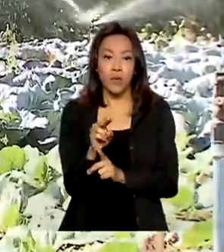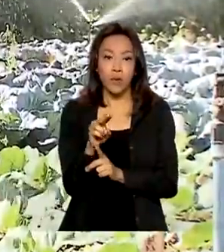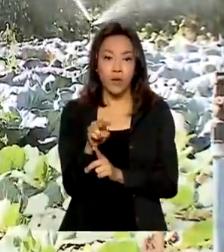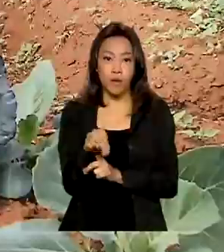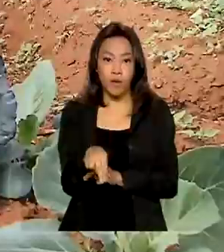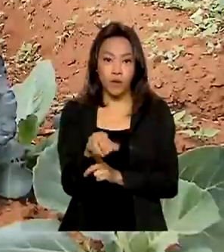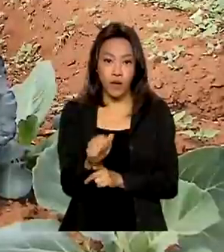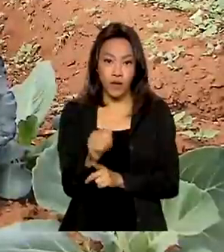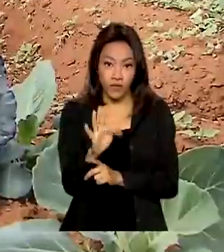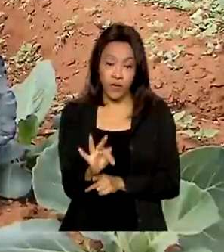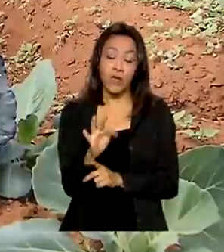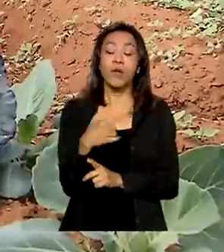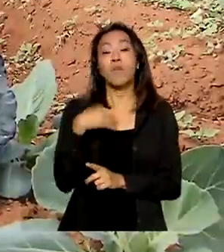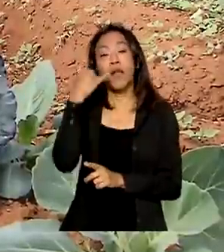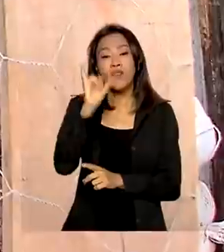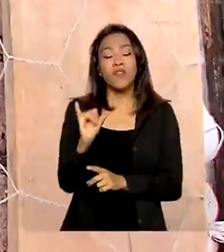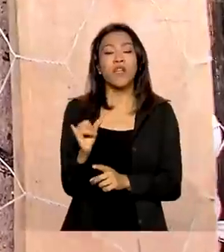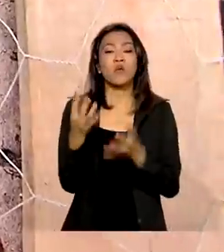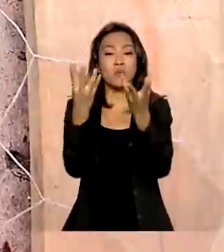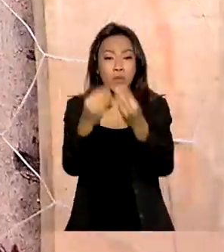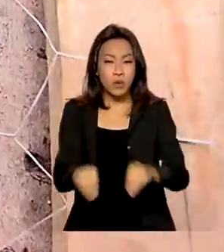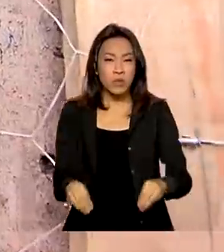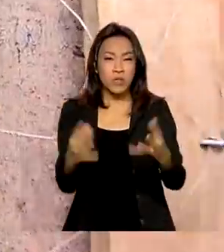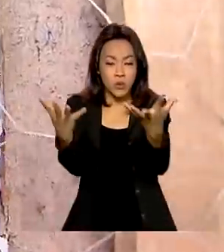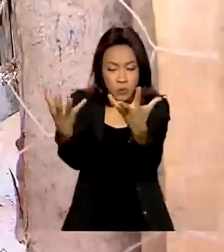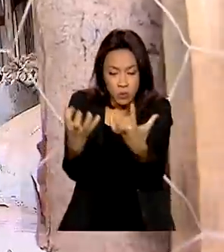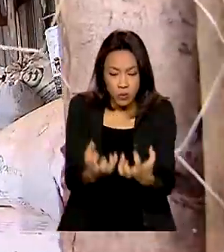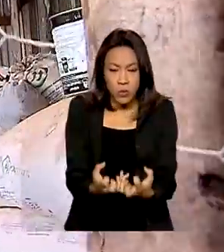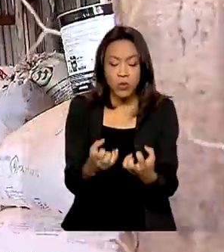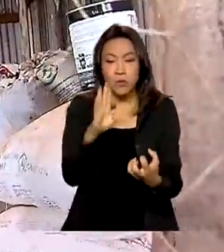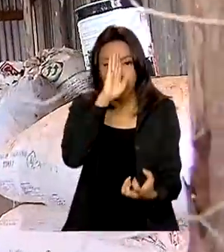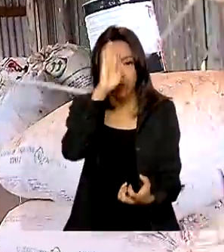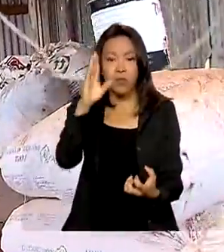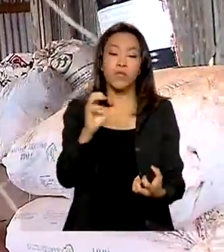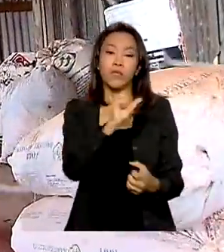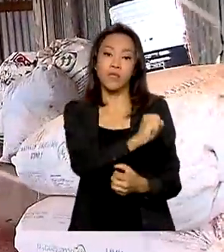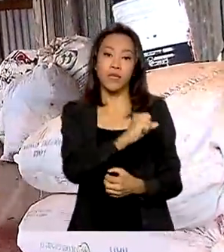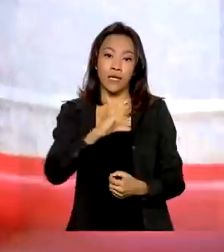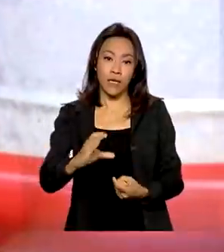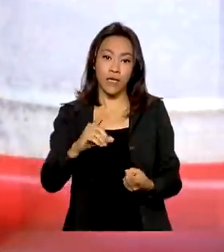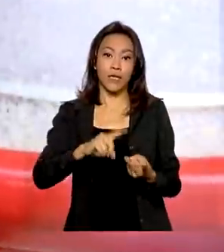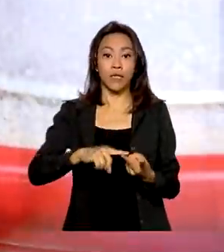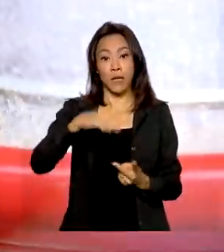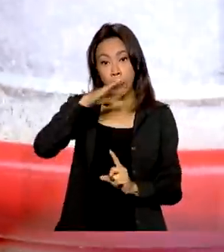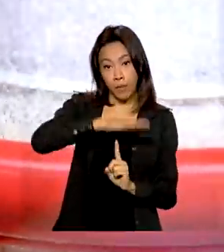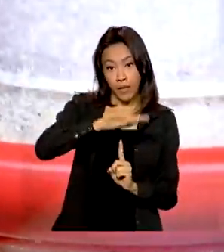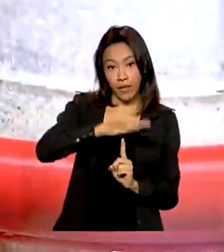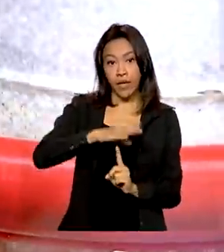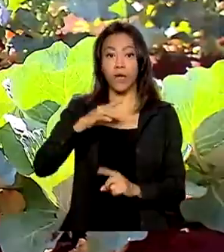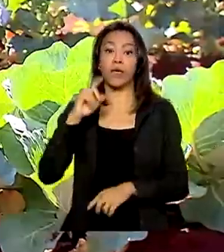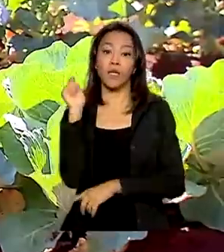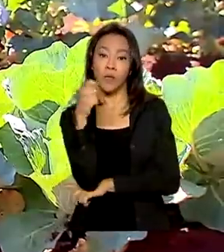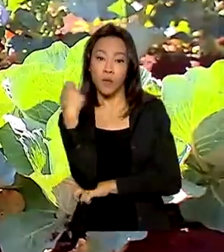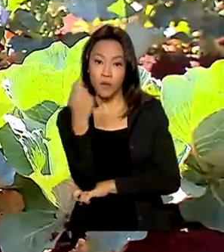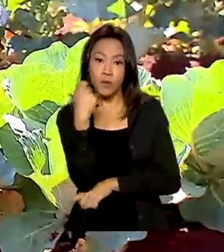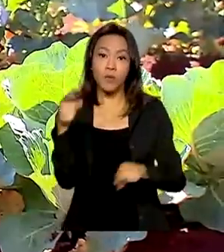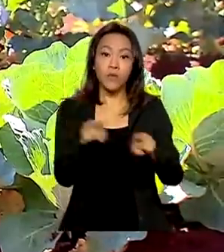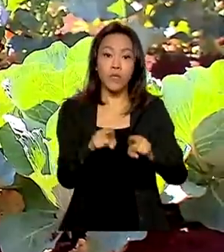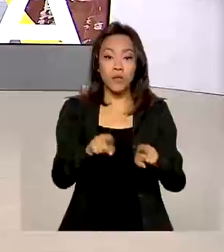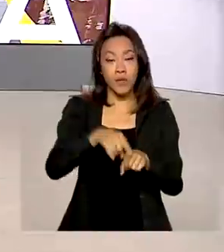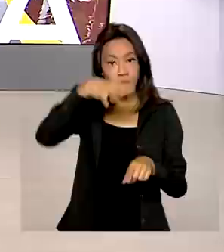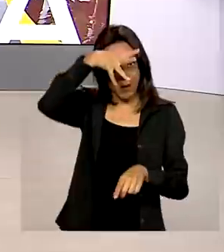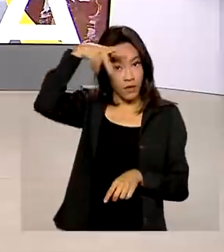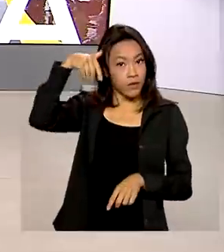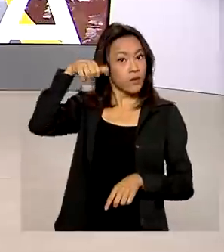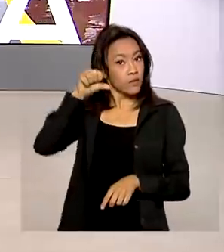causados pela estiagem, principalmente nos estados de Santa Catarina, Paraná e Rio Grande do Sul e também no Mato Grosso do Sul.